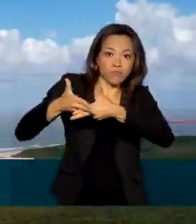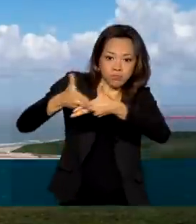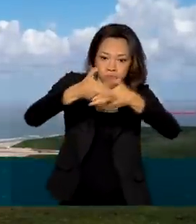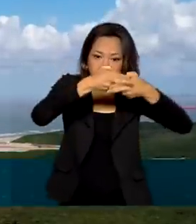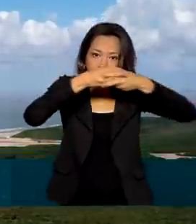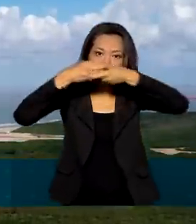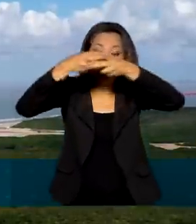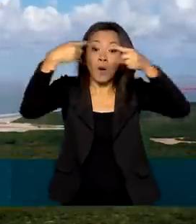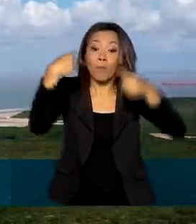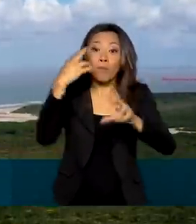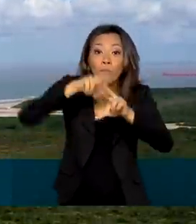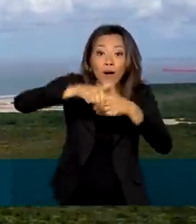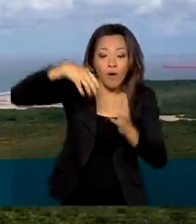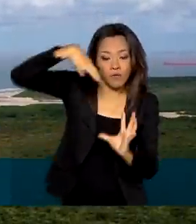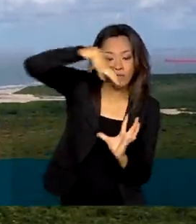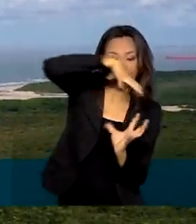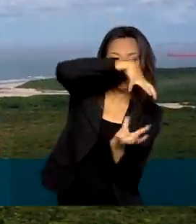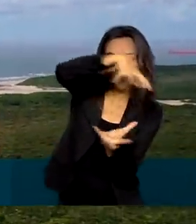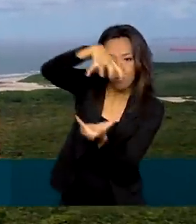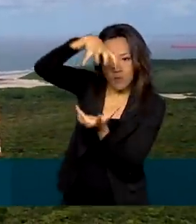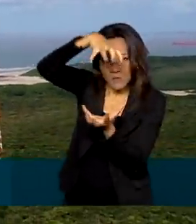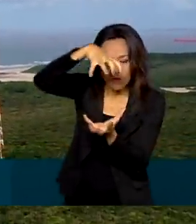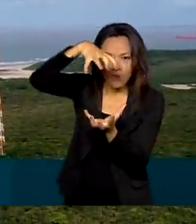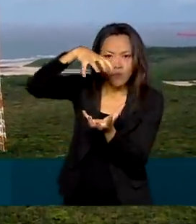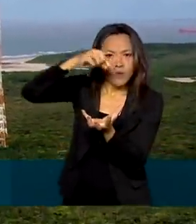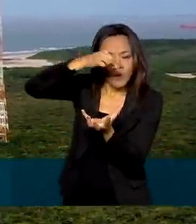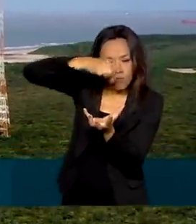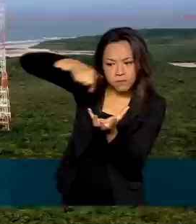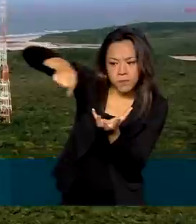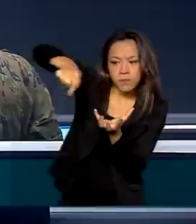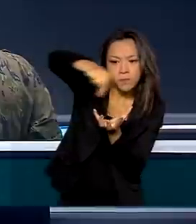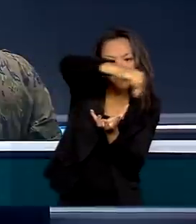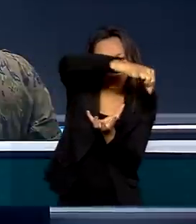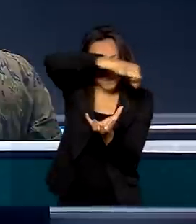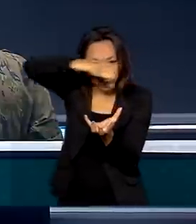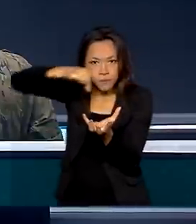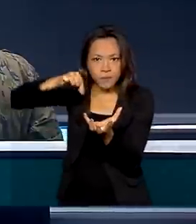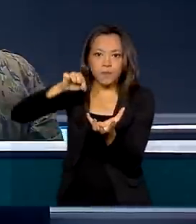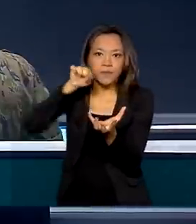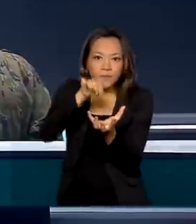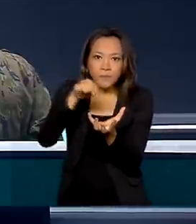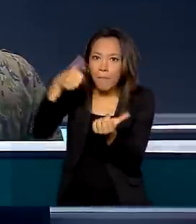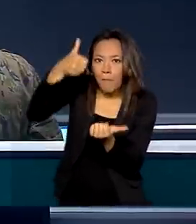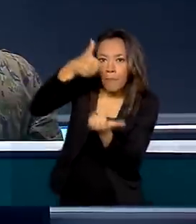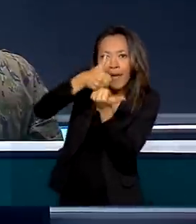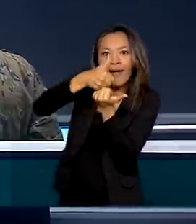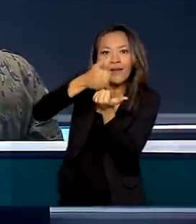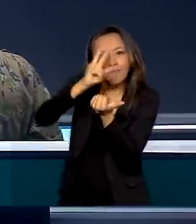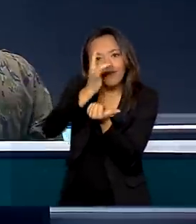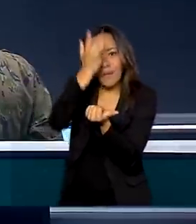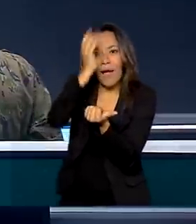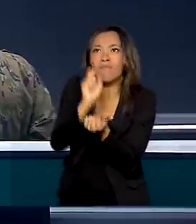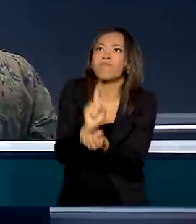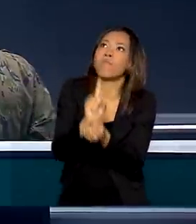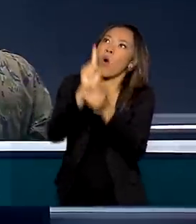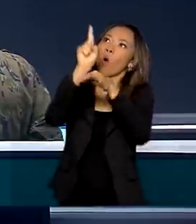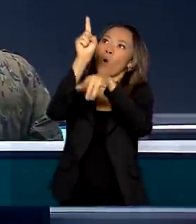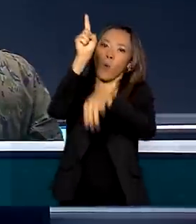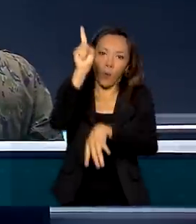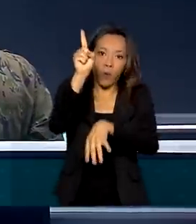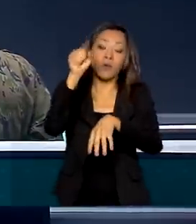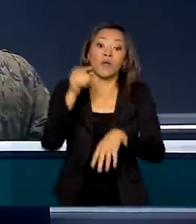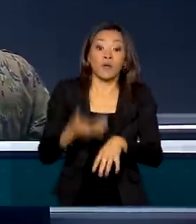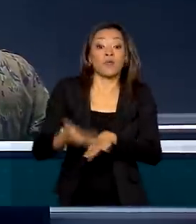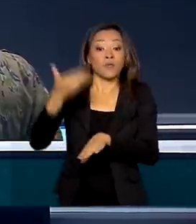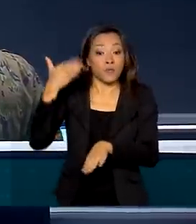devido à localização privilegiada próxima à linha do Equador. Em 2019, o Congresso Nacional ratificou o